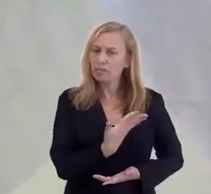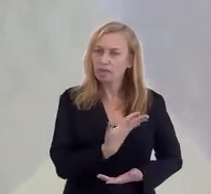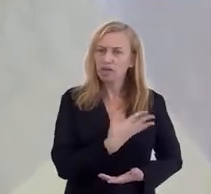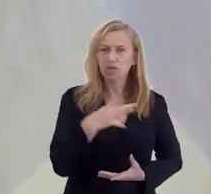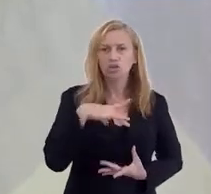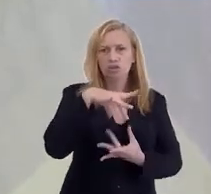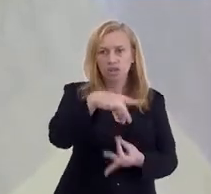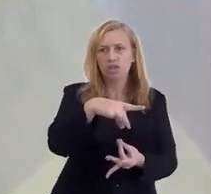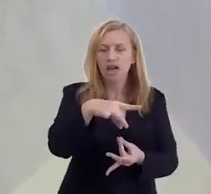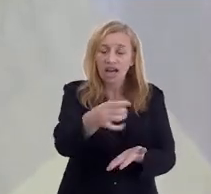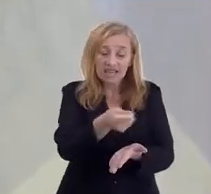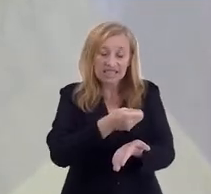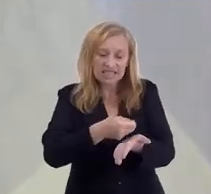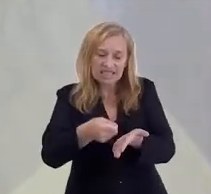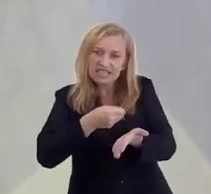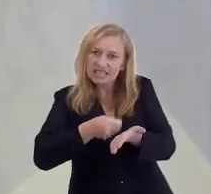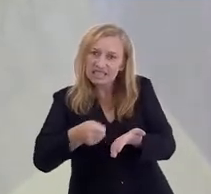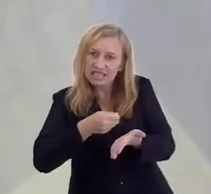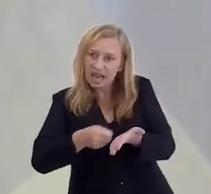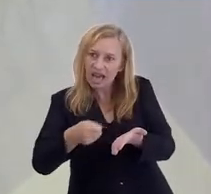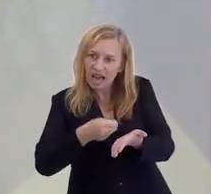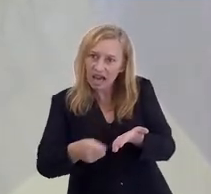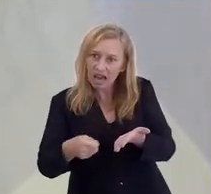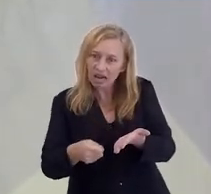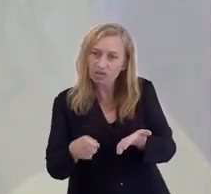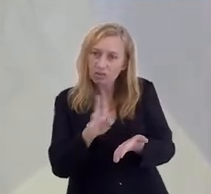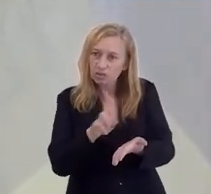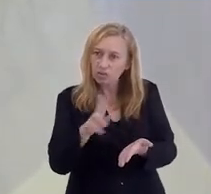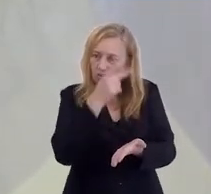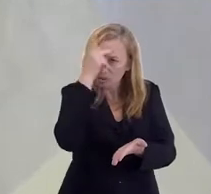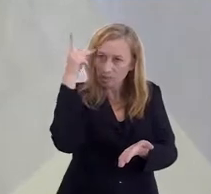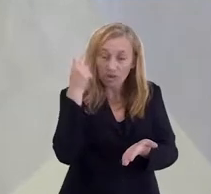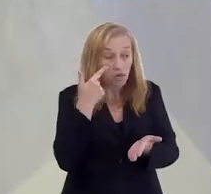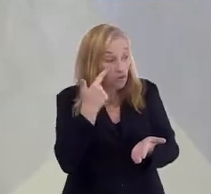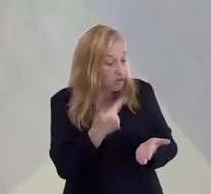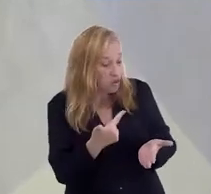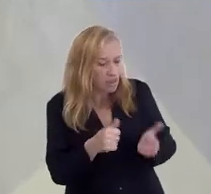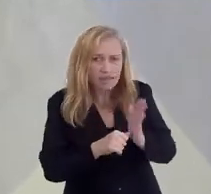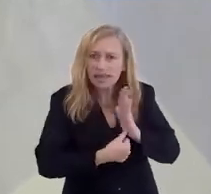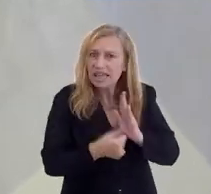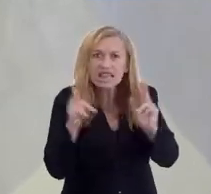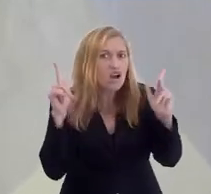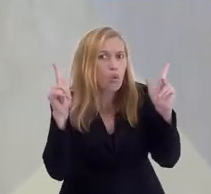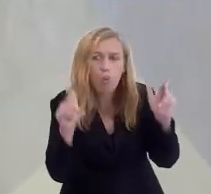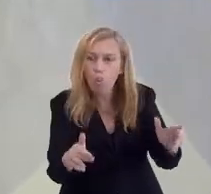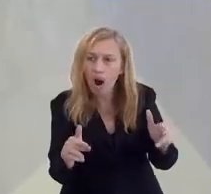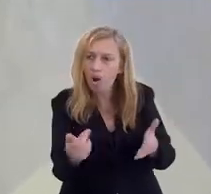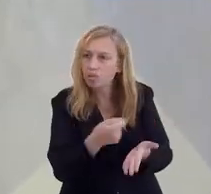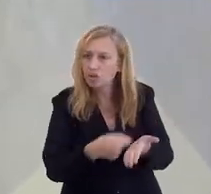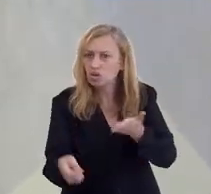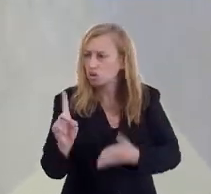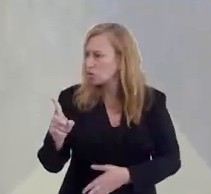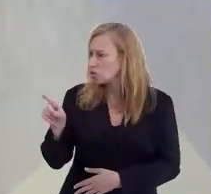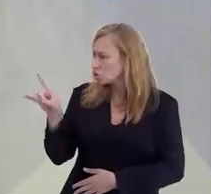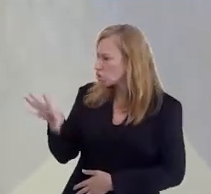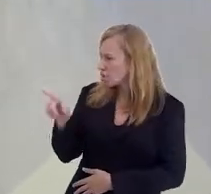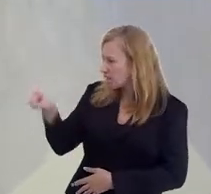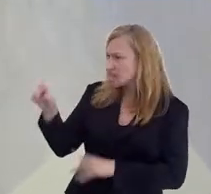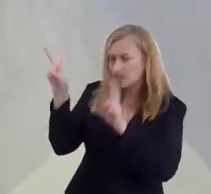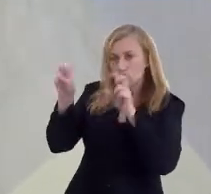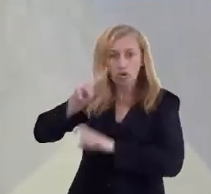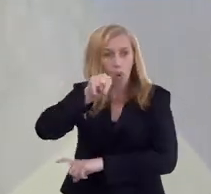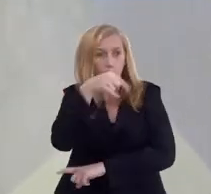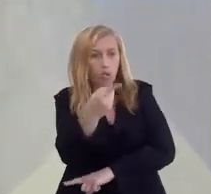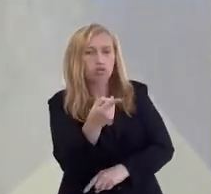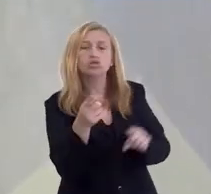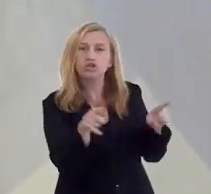mecânica, que os amigos espirituais assinavam com a assinatura da pessoa, conferida na identidade da pessoa,